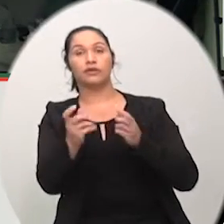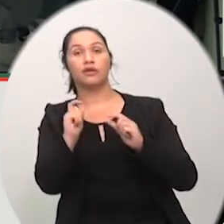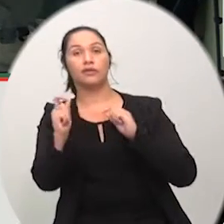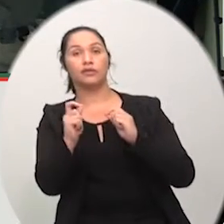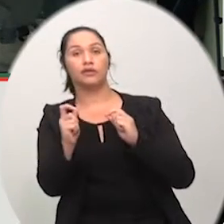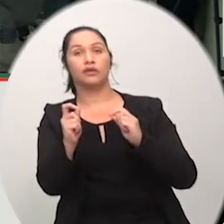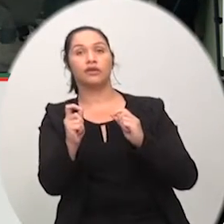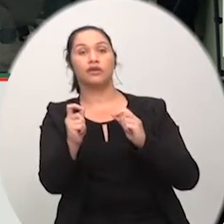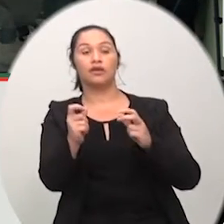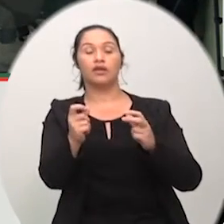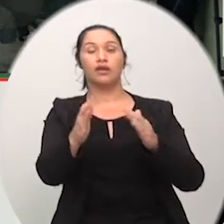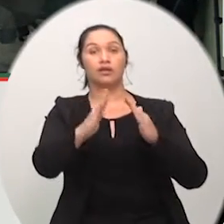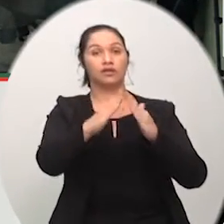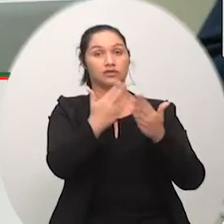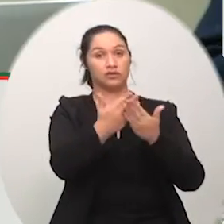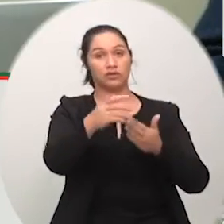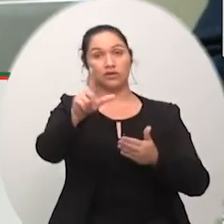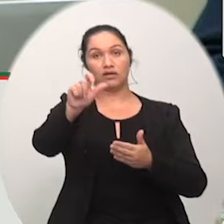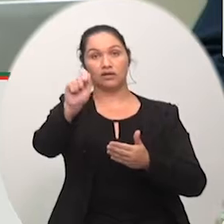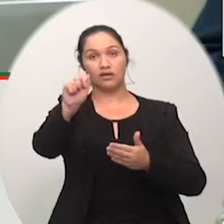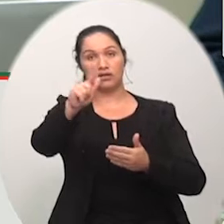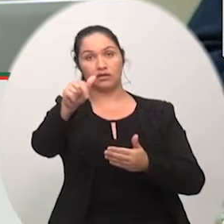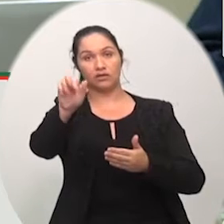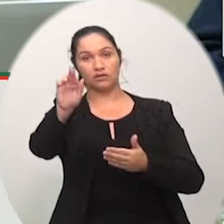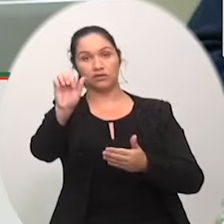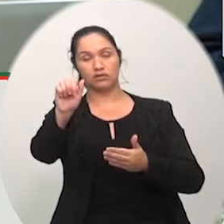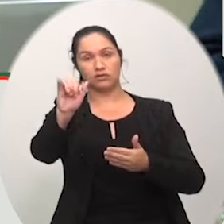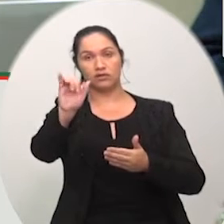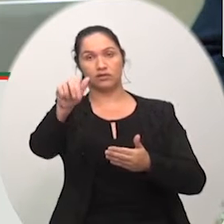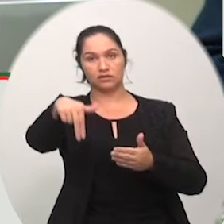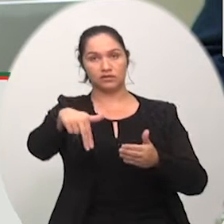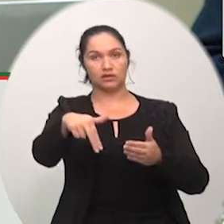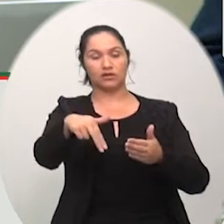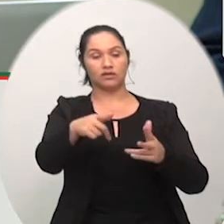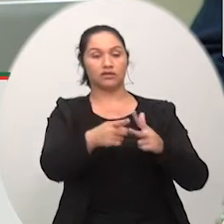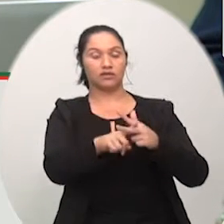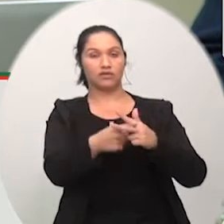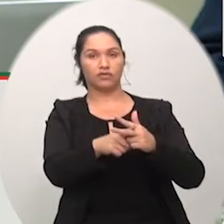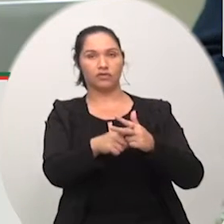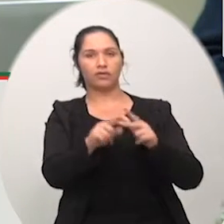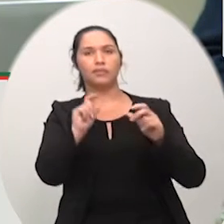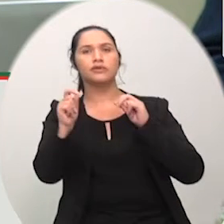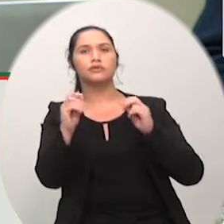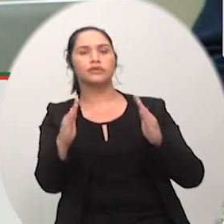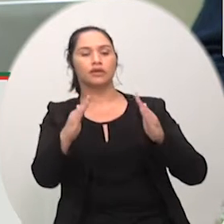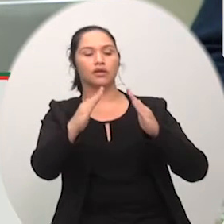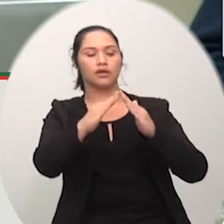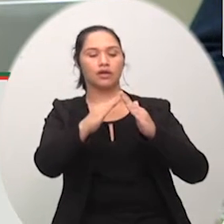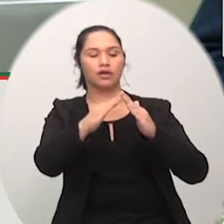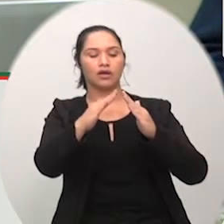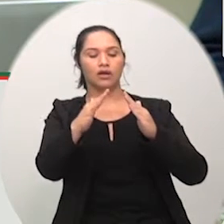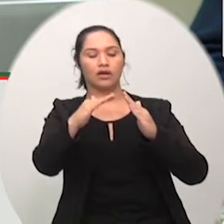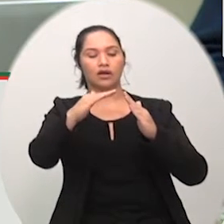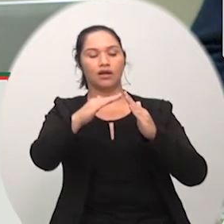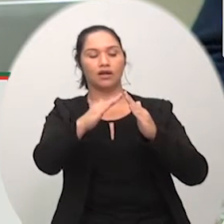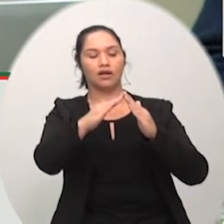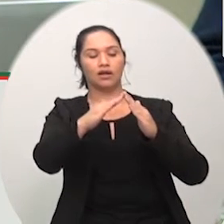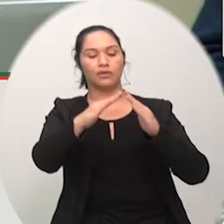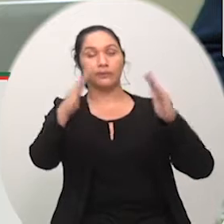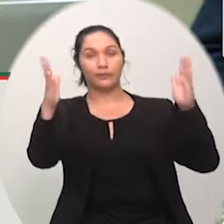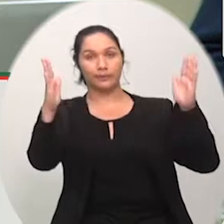escola estadual Luiz Lazzarim tal medida visa reforma da cobertura esquadrias e instalações